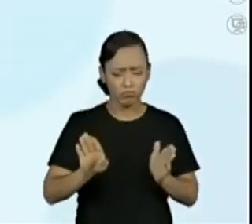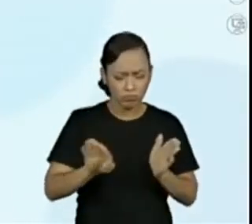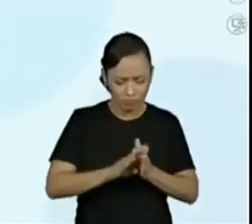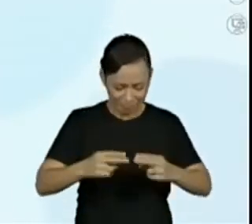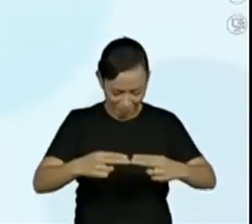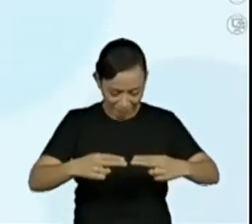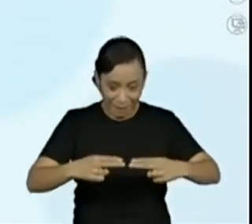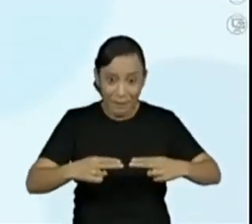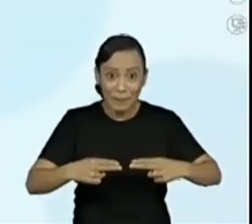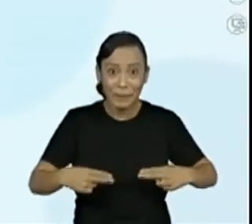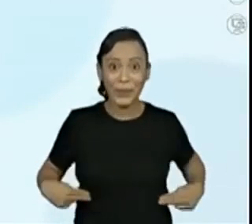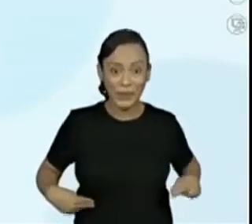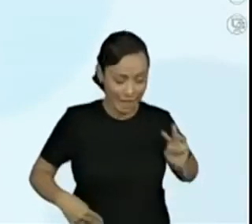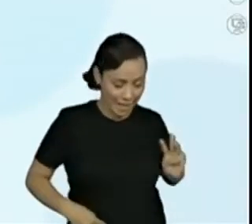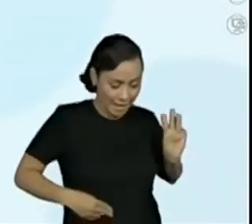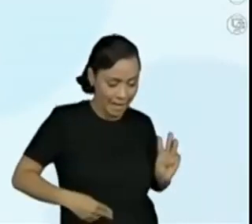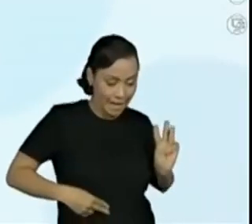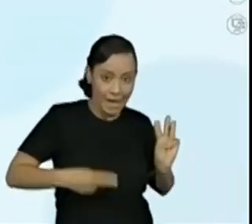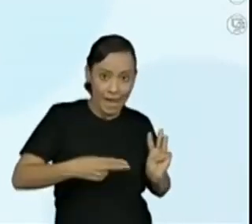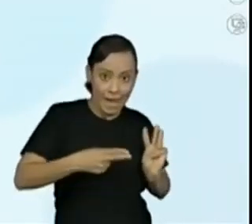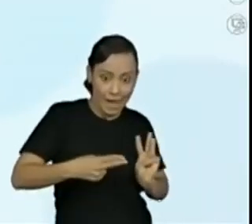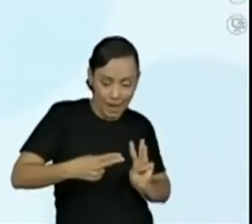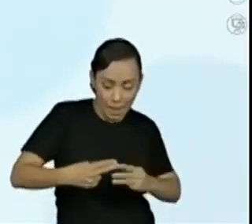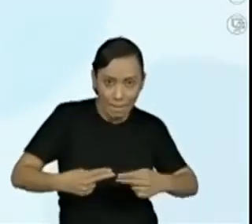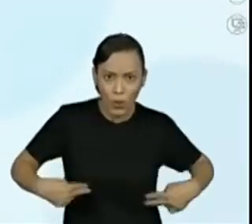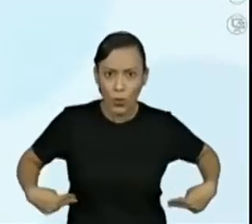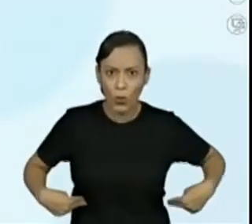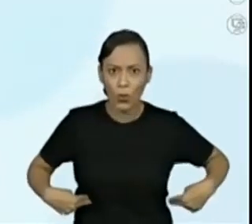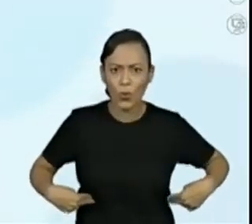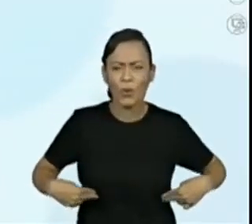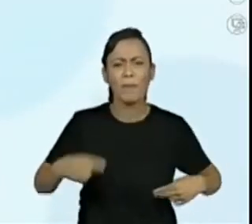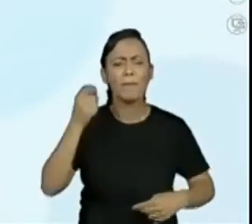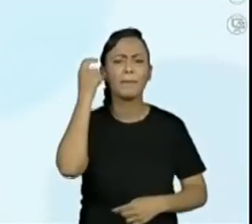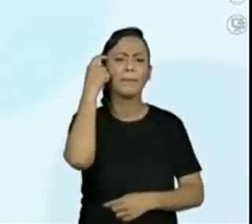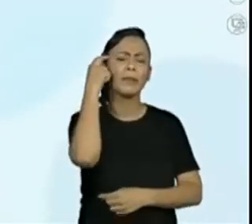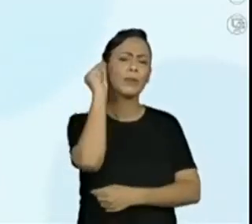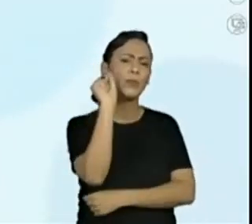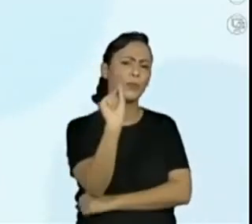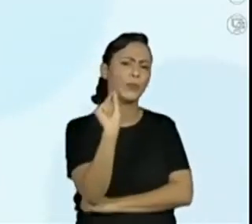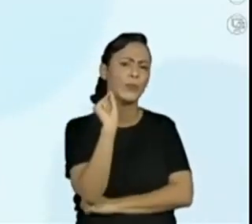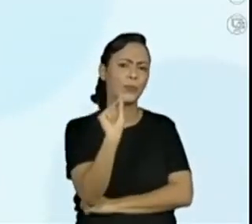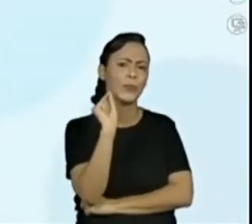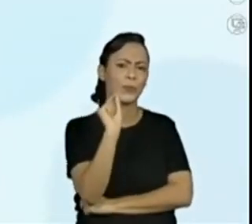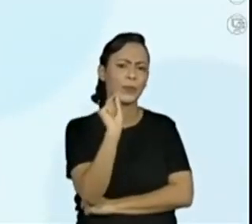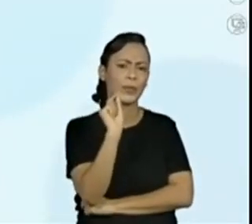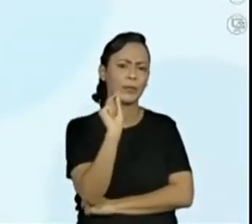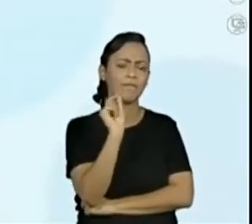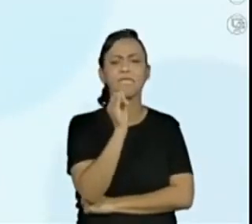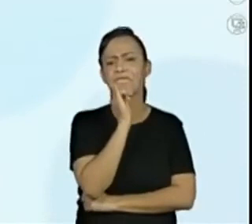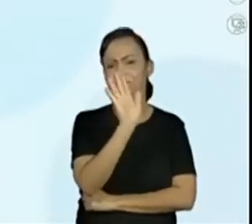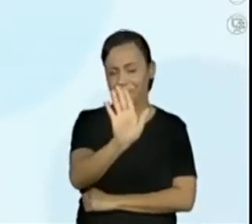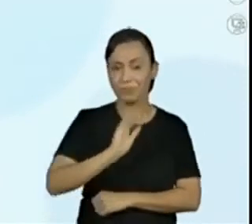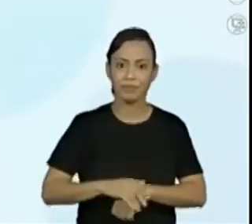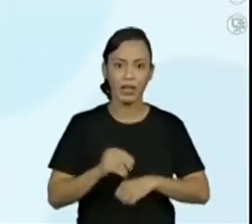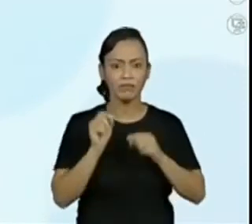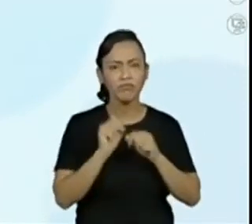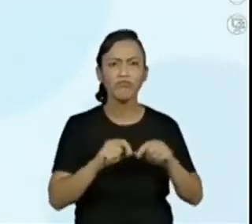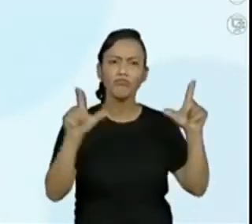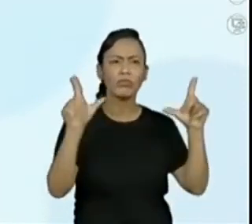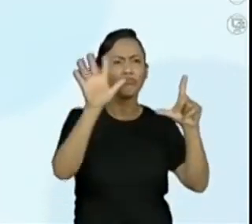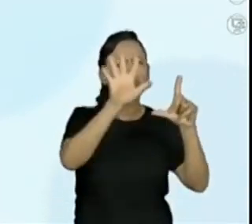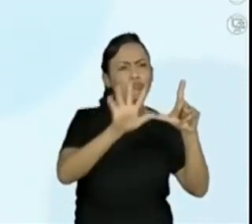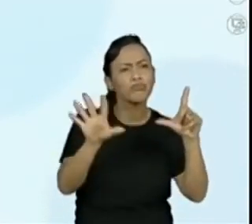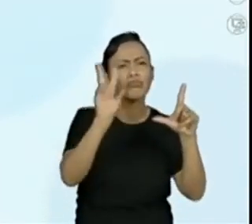criançada, o que a gente imagina? Se eu olhasse para essa imagem, só para essa